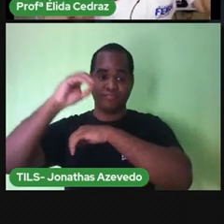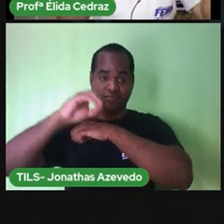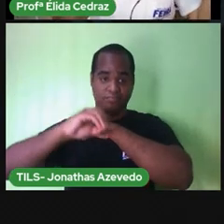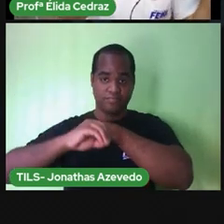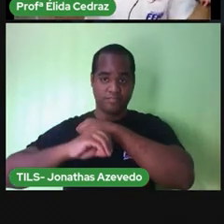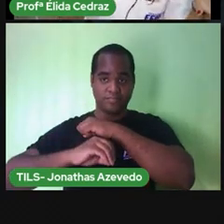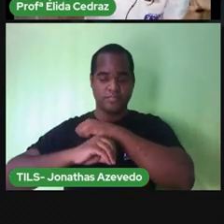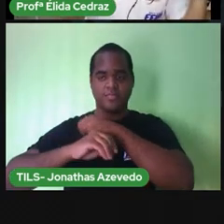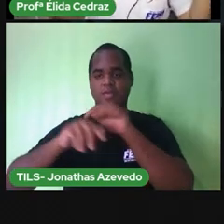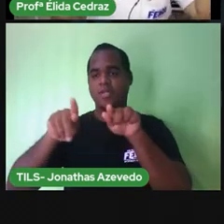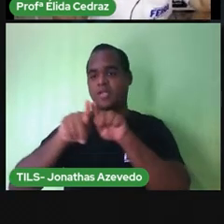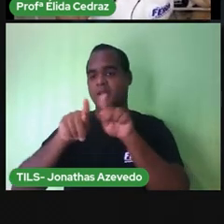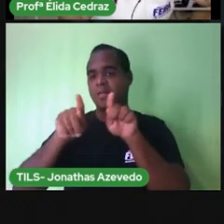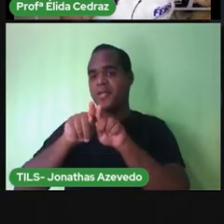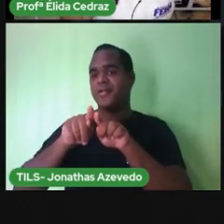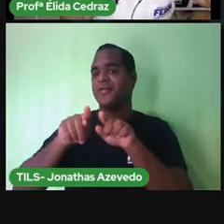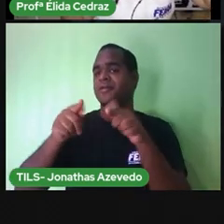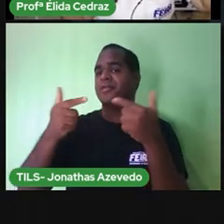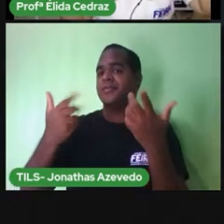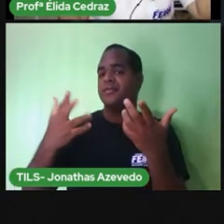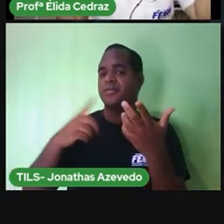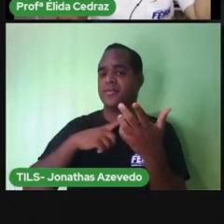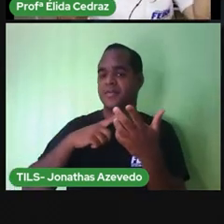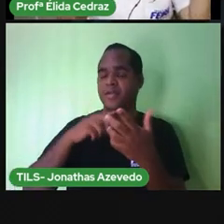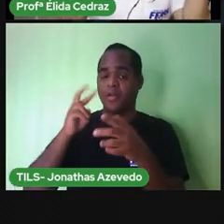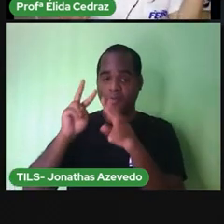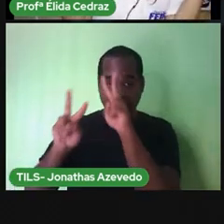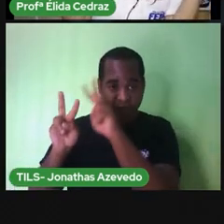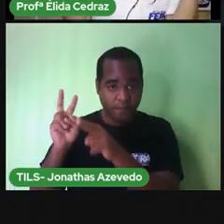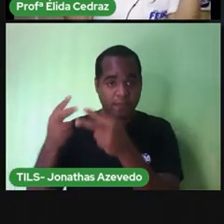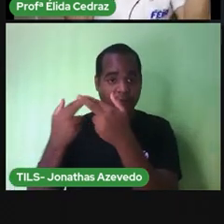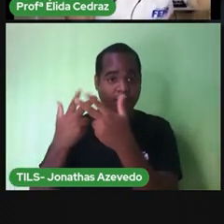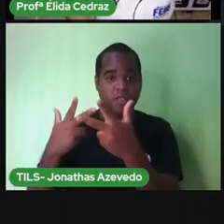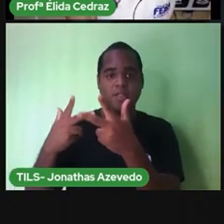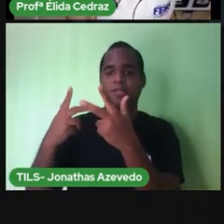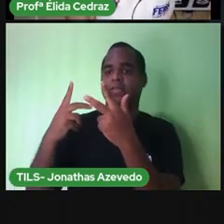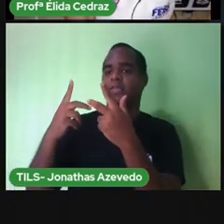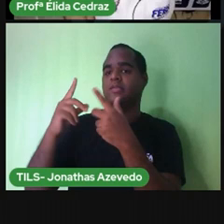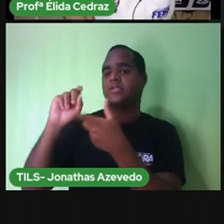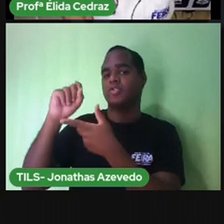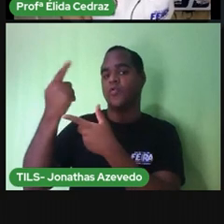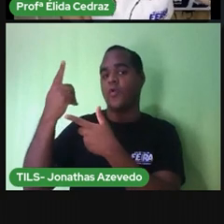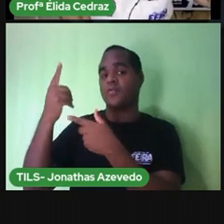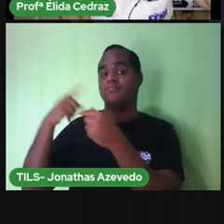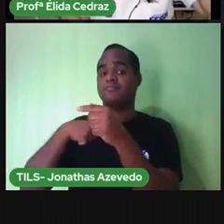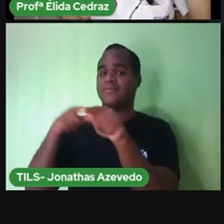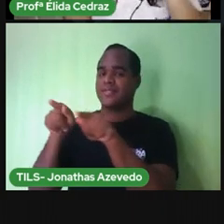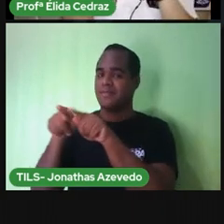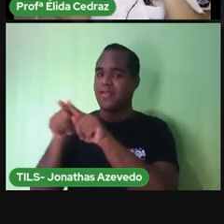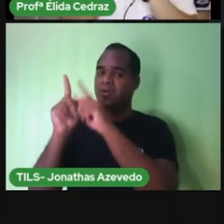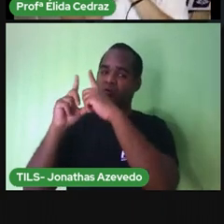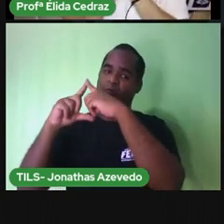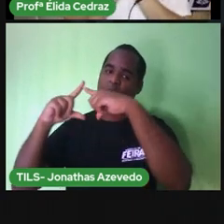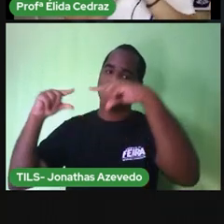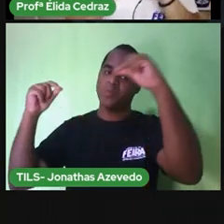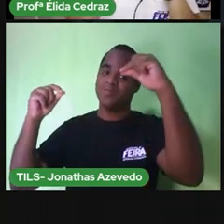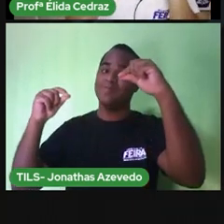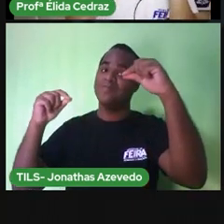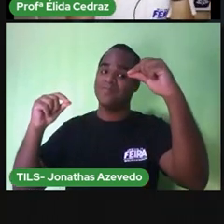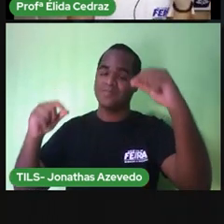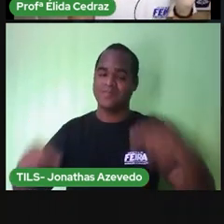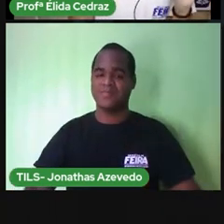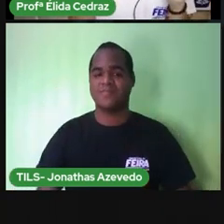E nós temos o período onde nós vemos. A claridade do sol e a lua já aparecendo. Olha só.